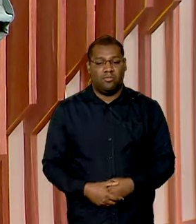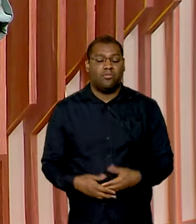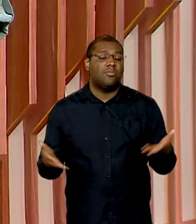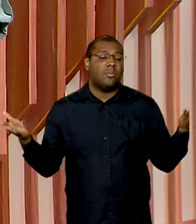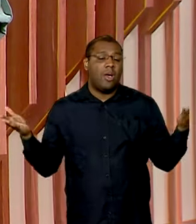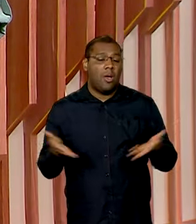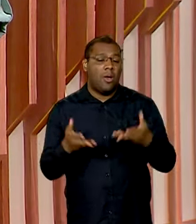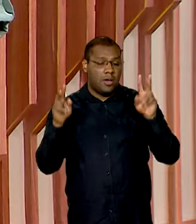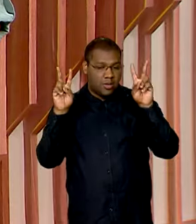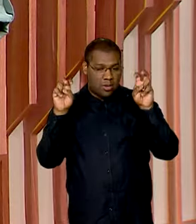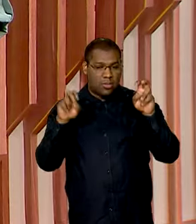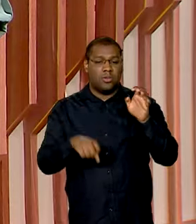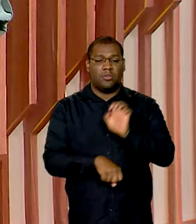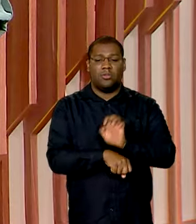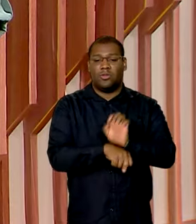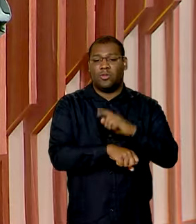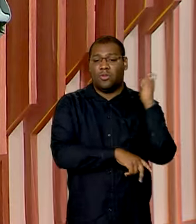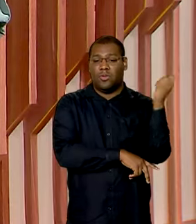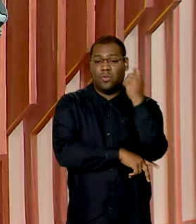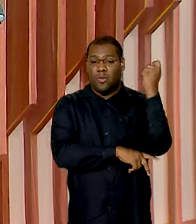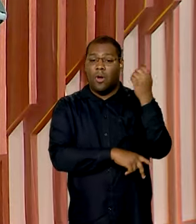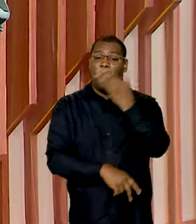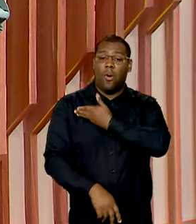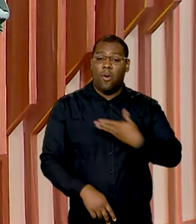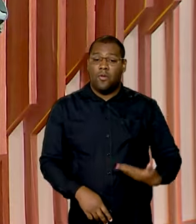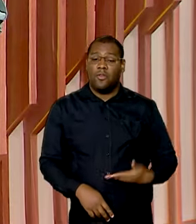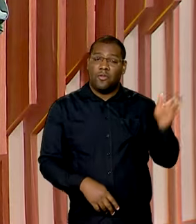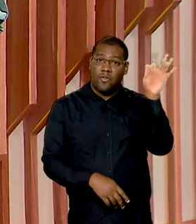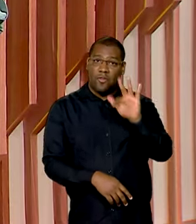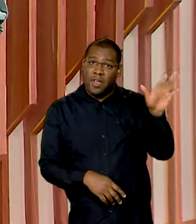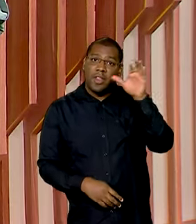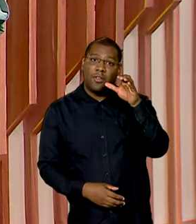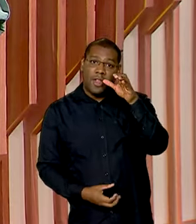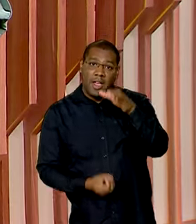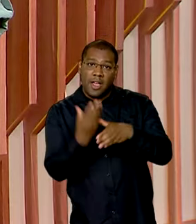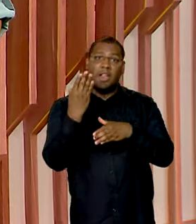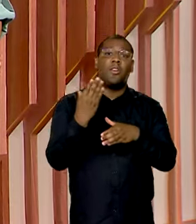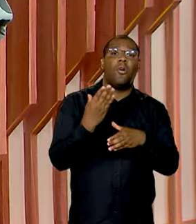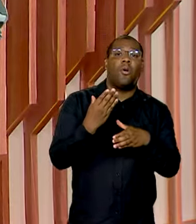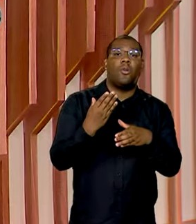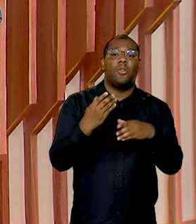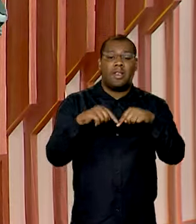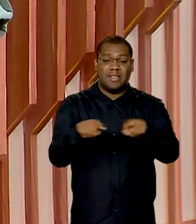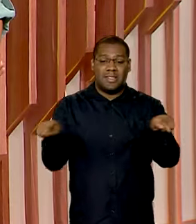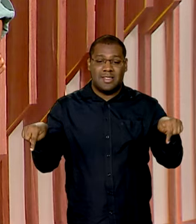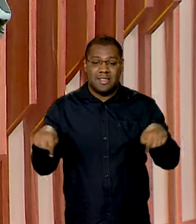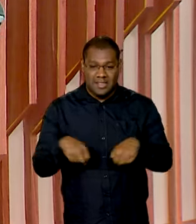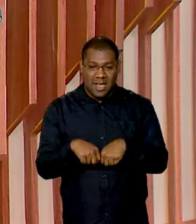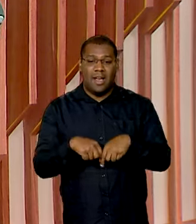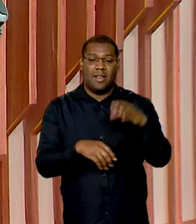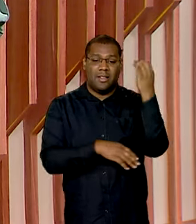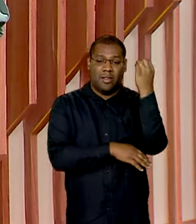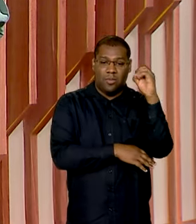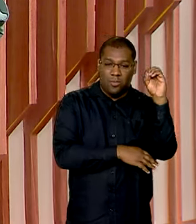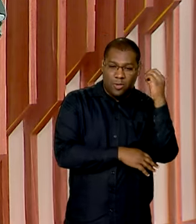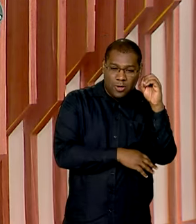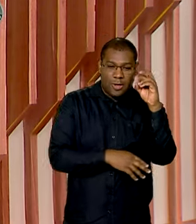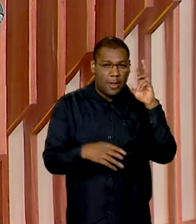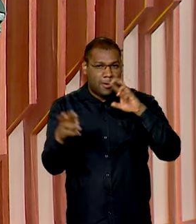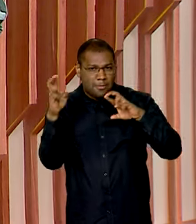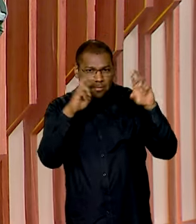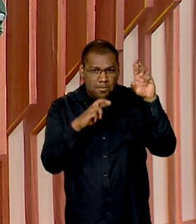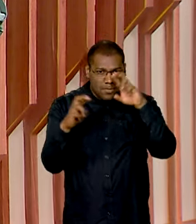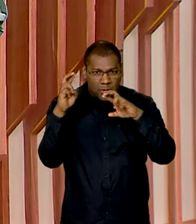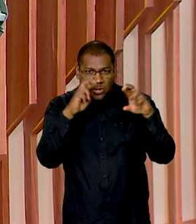do Sul, o governo federal instalou uma sala de monitoramento em Porto Alegre para centralizar dados, informações e